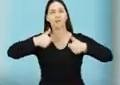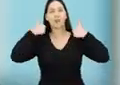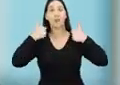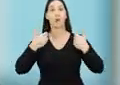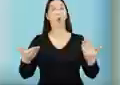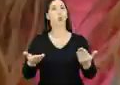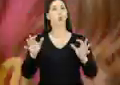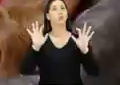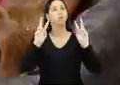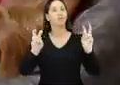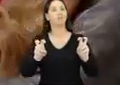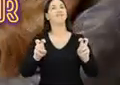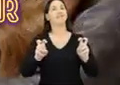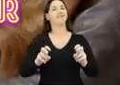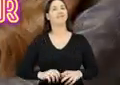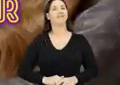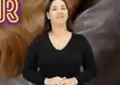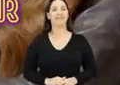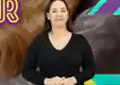vocês no programa de hoje.